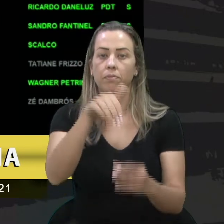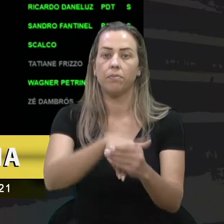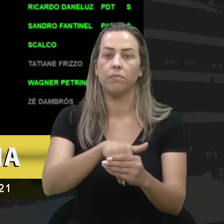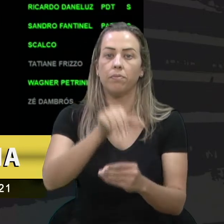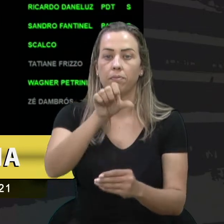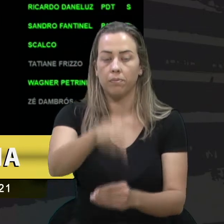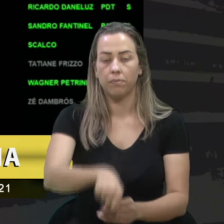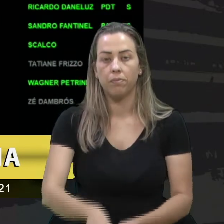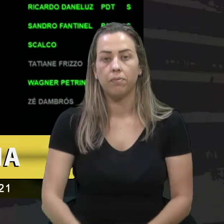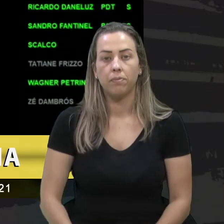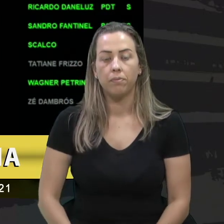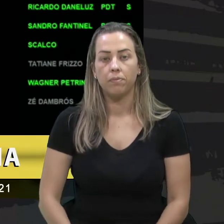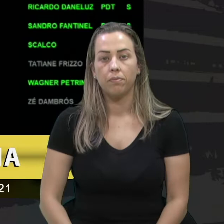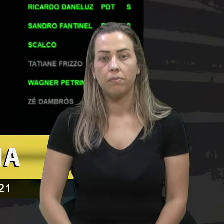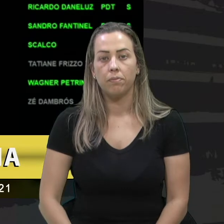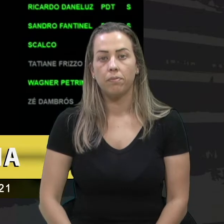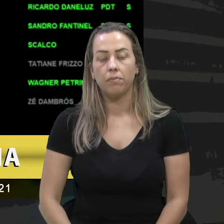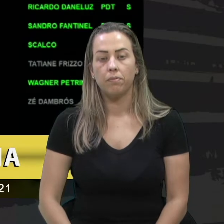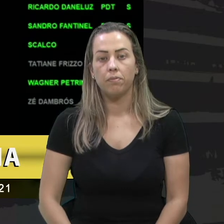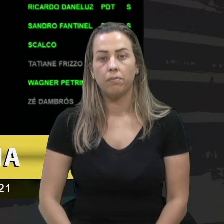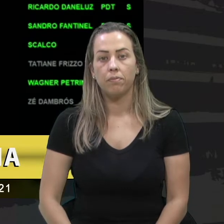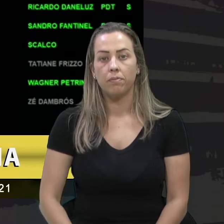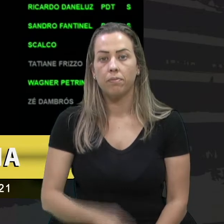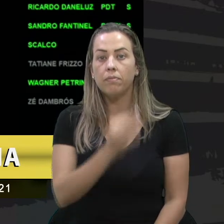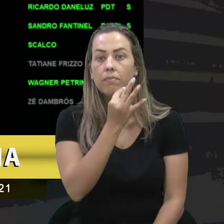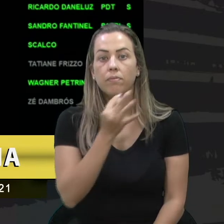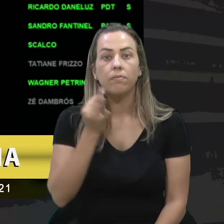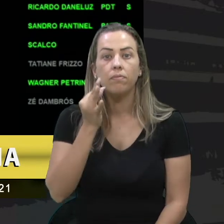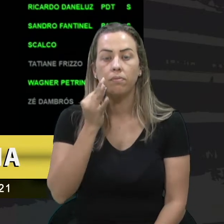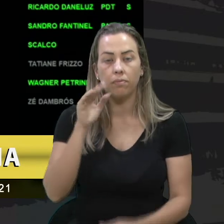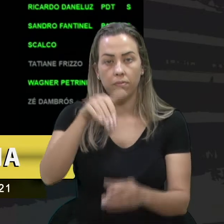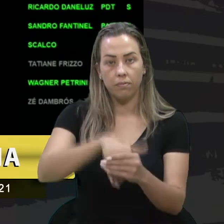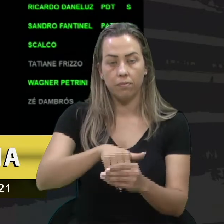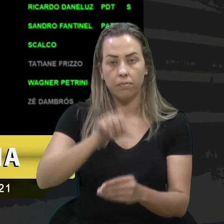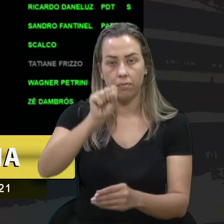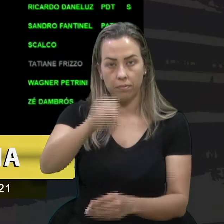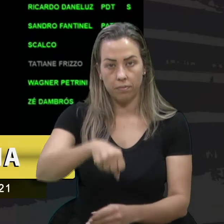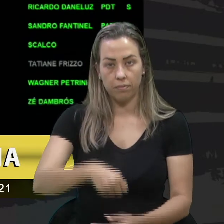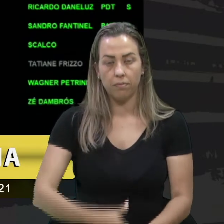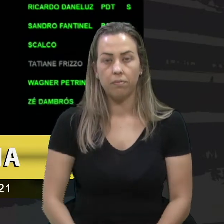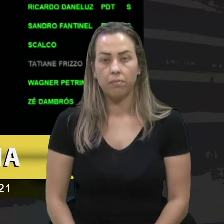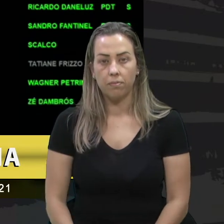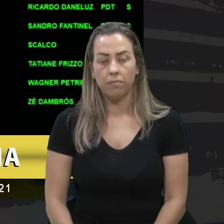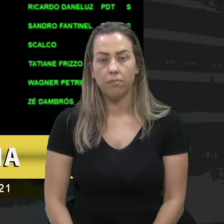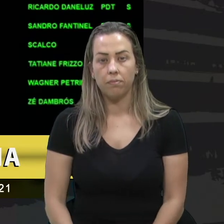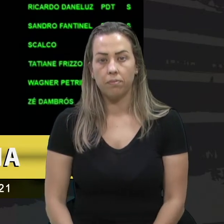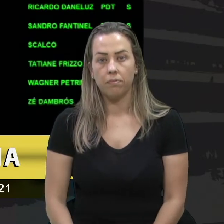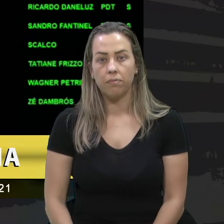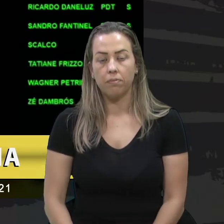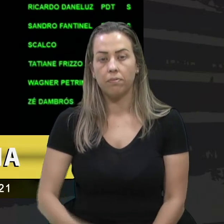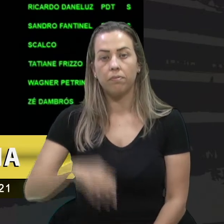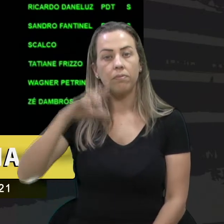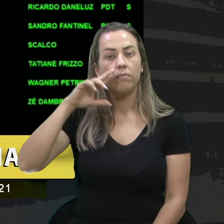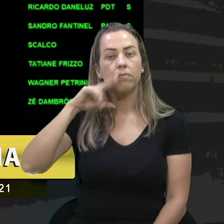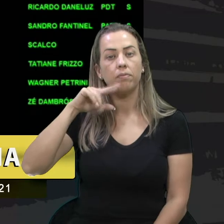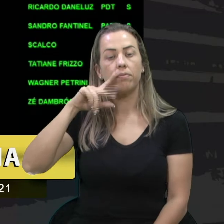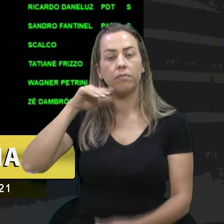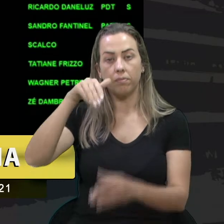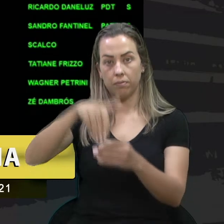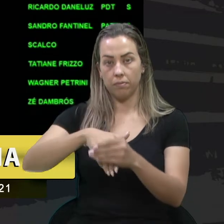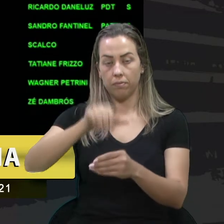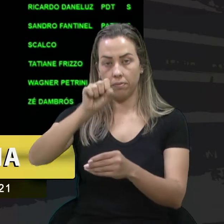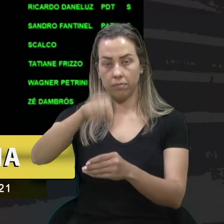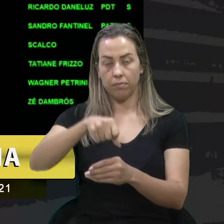senhor presidente vota sim Zé D'Ambrós Tatiana vota sim só para correção na tela Renato Oliveira votou sim